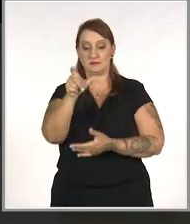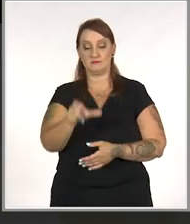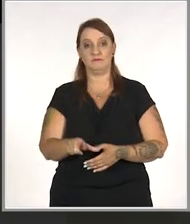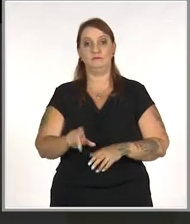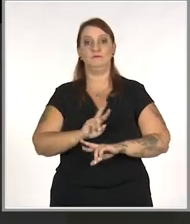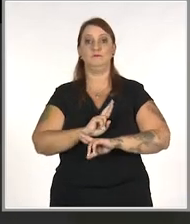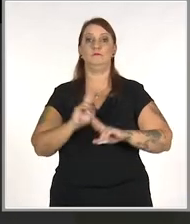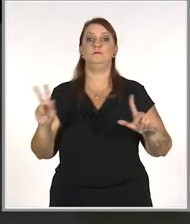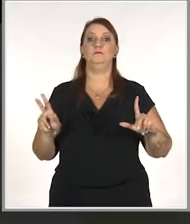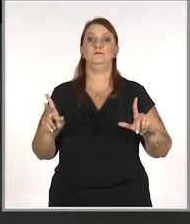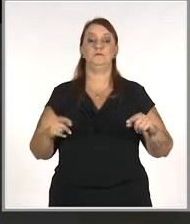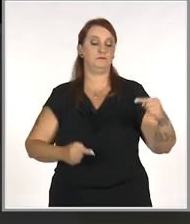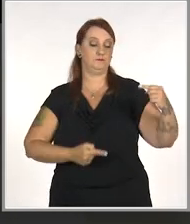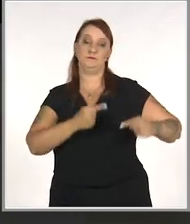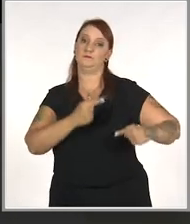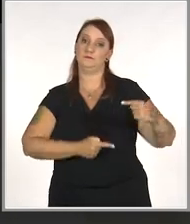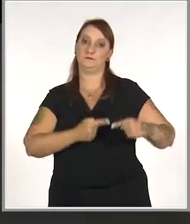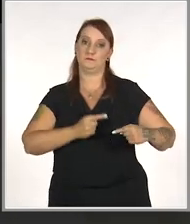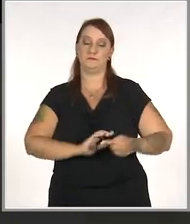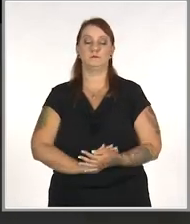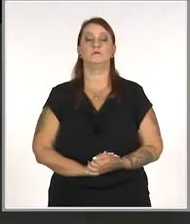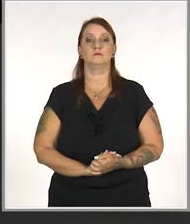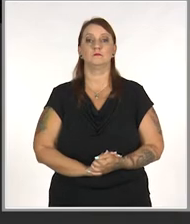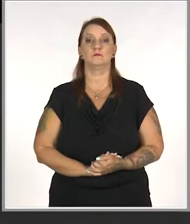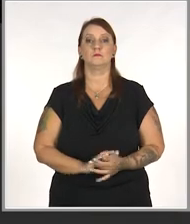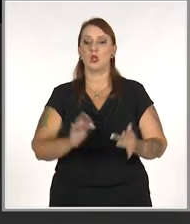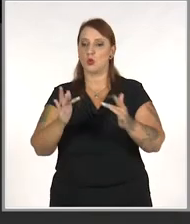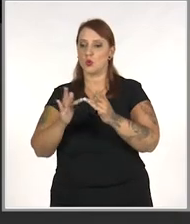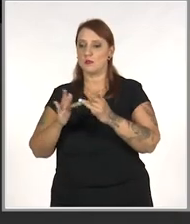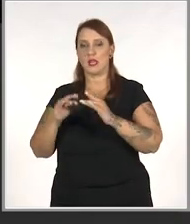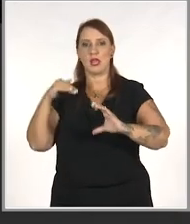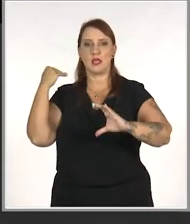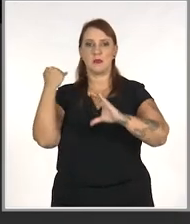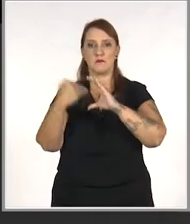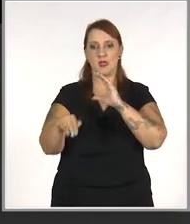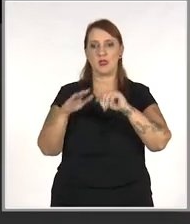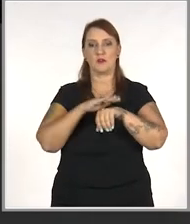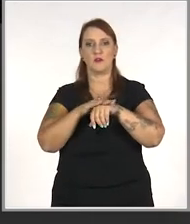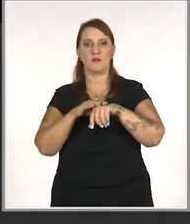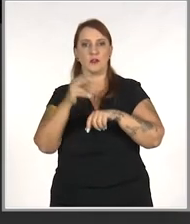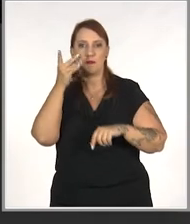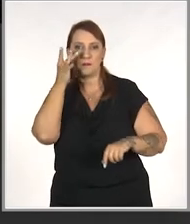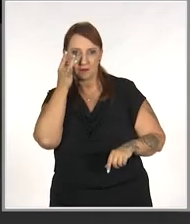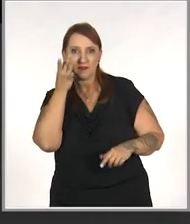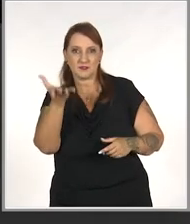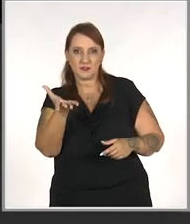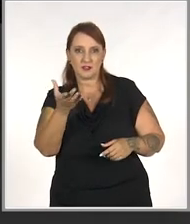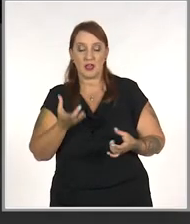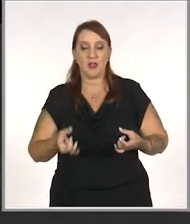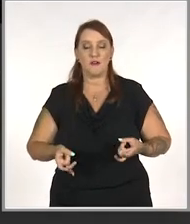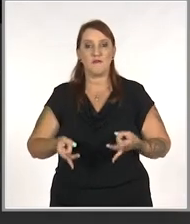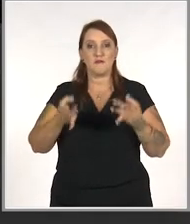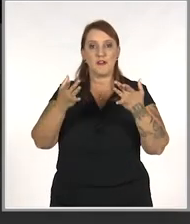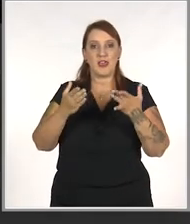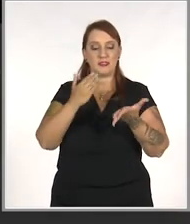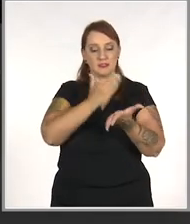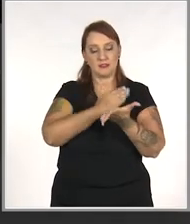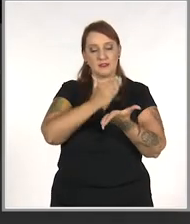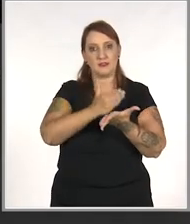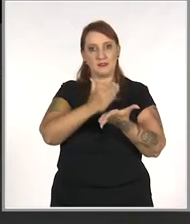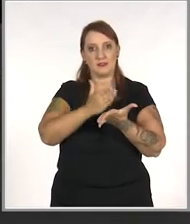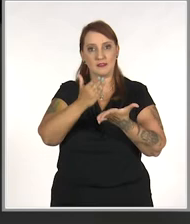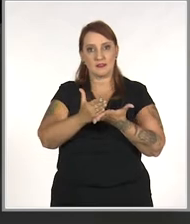diferencial em relação à concorrência. Contatos por e-mail, conversas pessoais nas lojas, vendas por